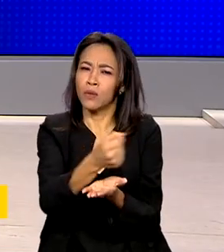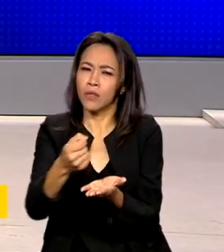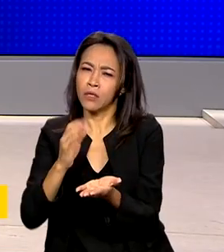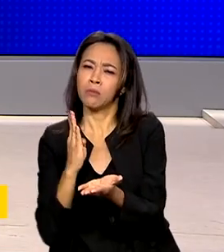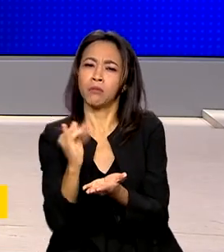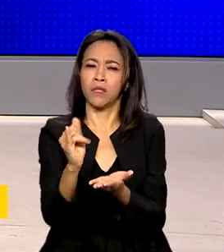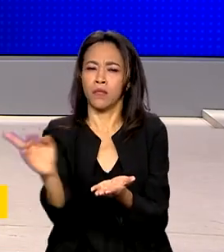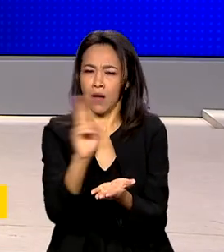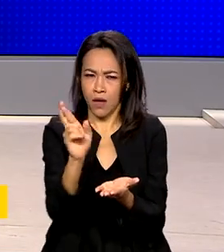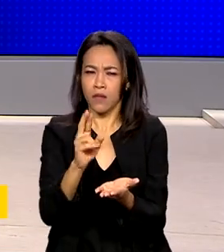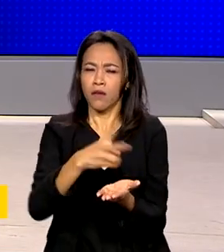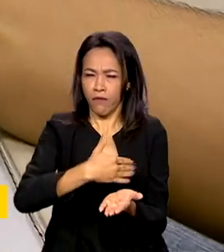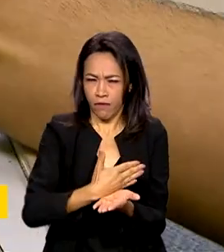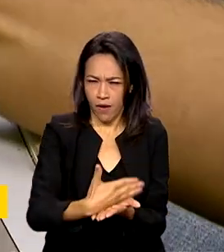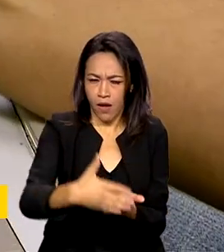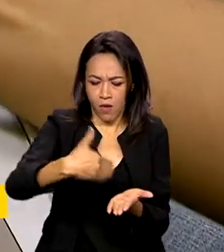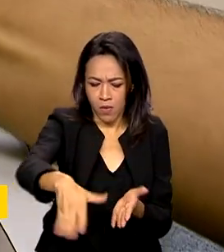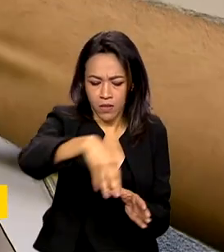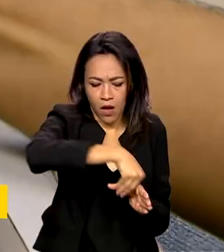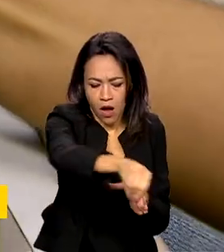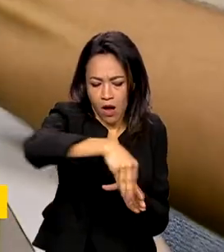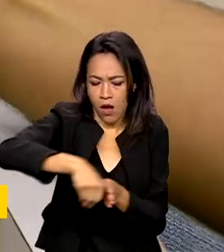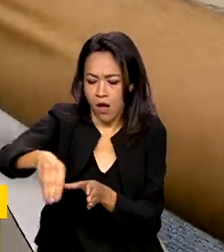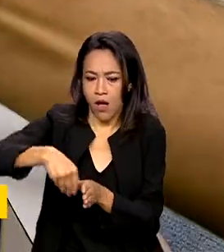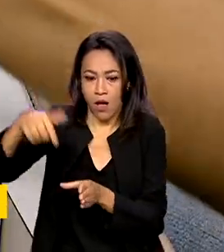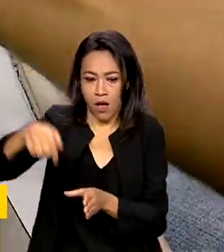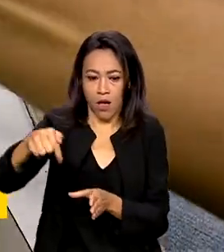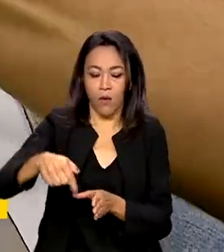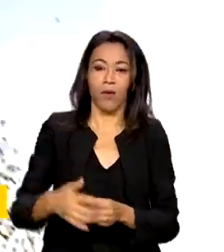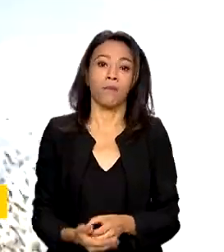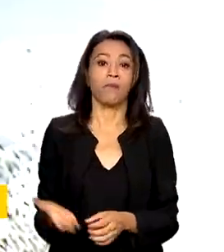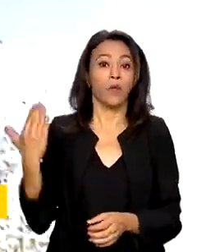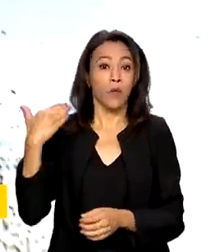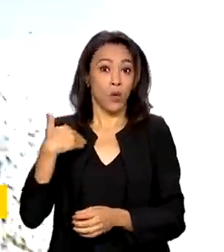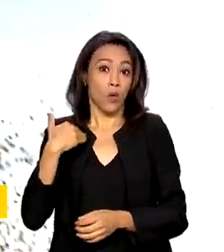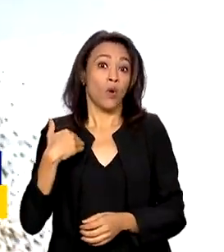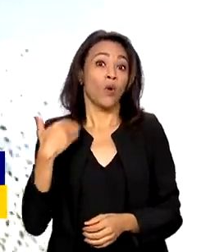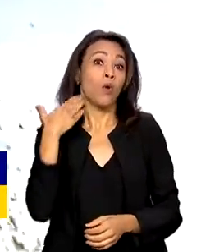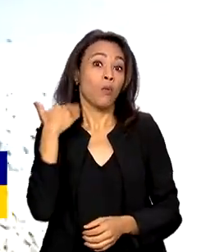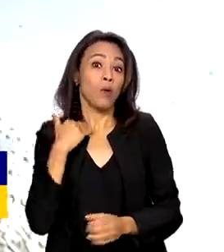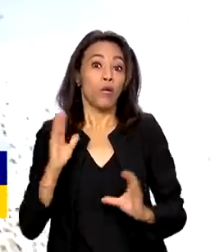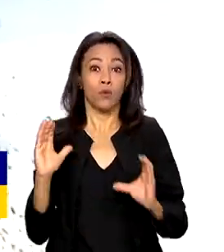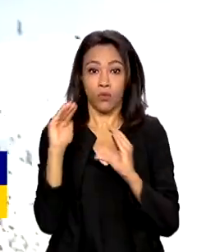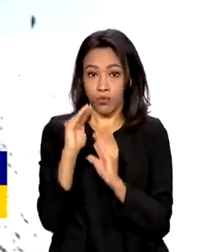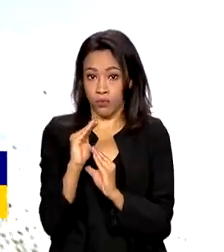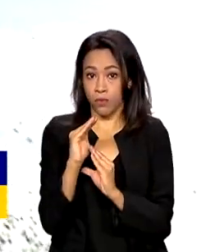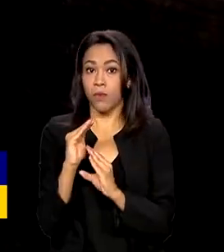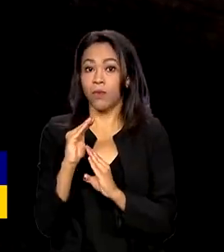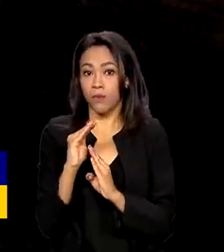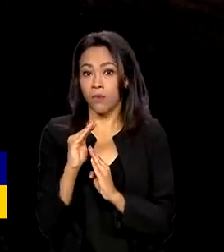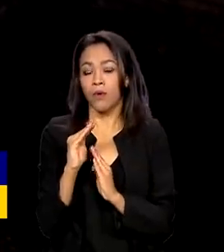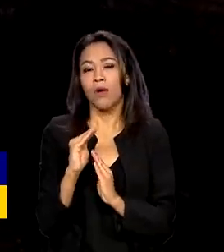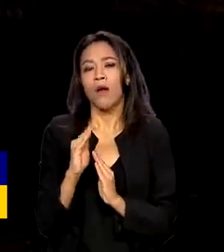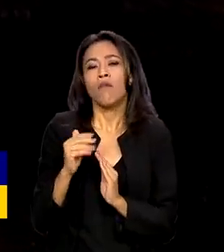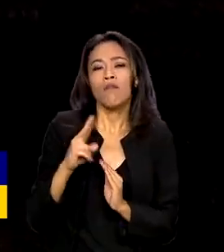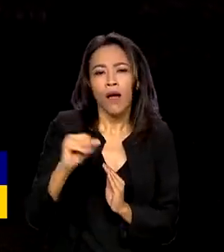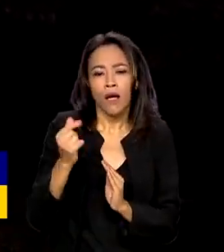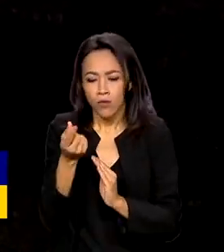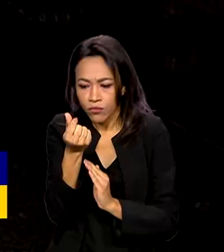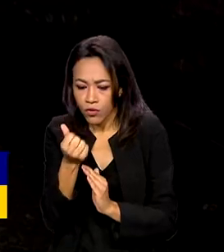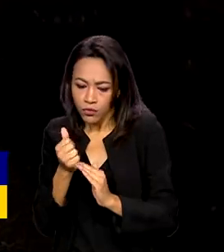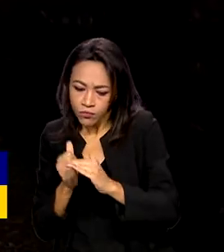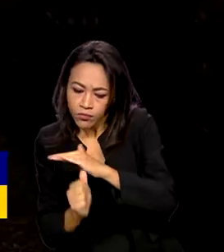agora em julho. O valor que o Banco do Brasil vai disponibilizar no plano safra 2023